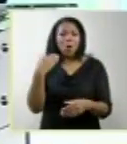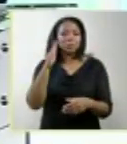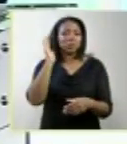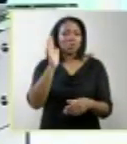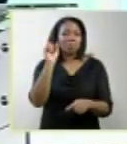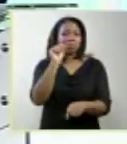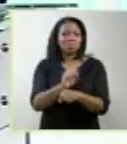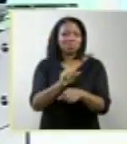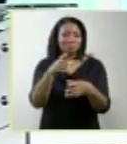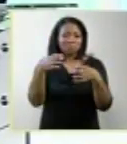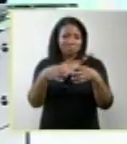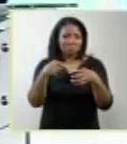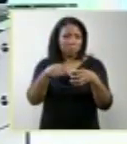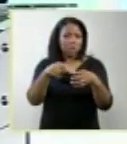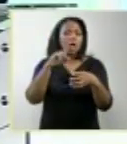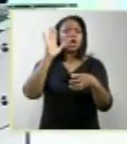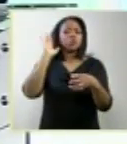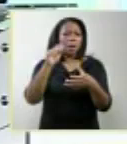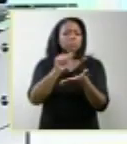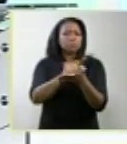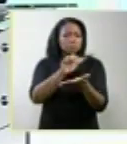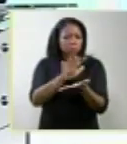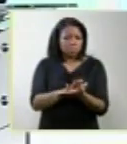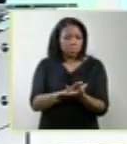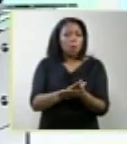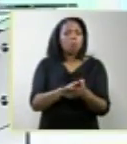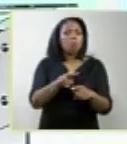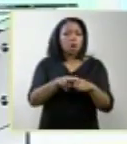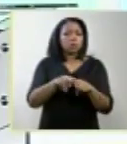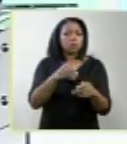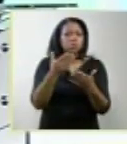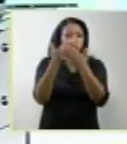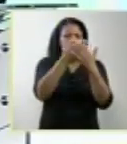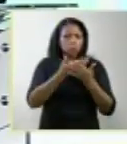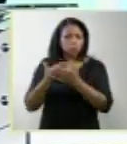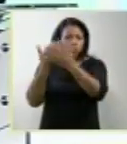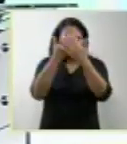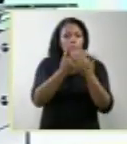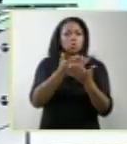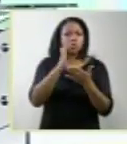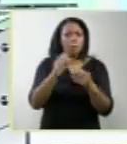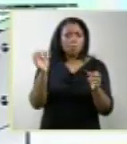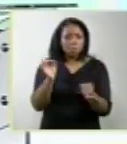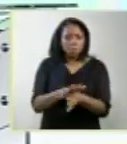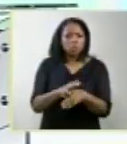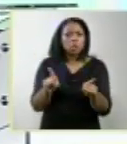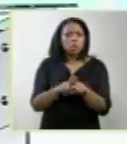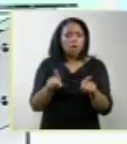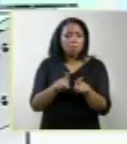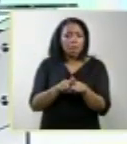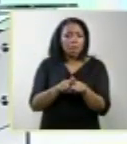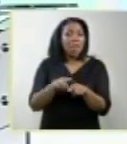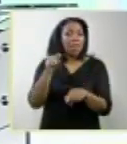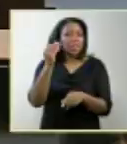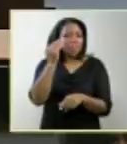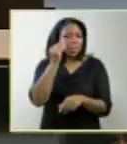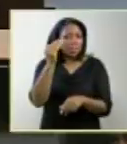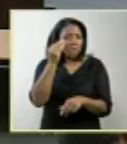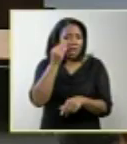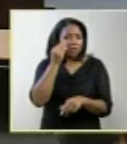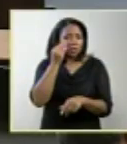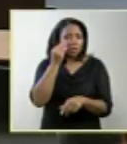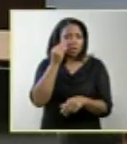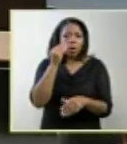nós podemos documentar isso, através de estudos de eletroencefalogramas e de testes que não ocorrem mais a atividade